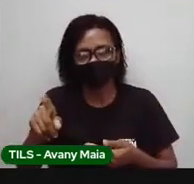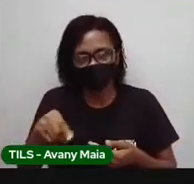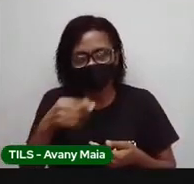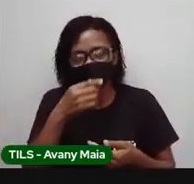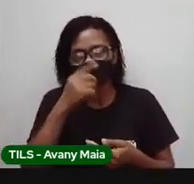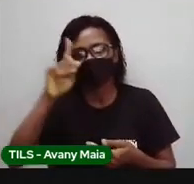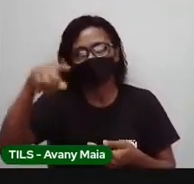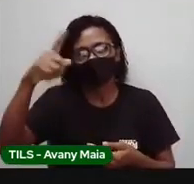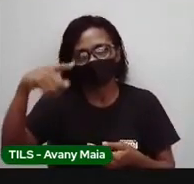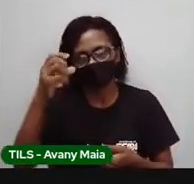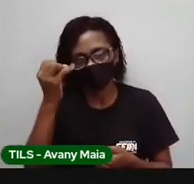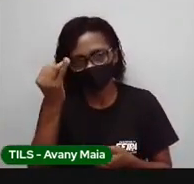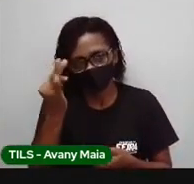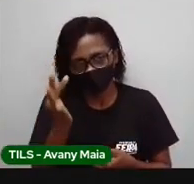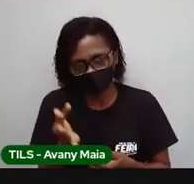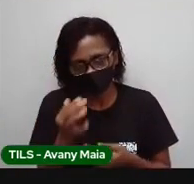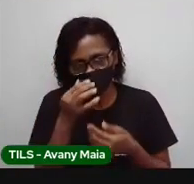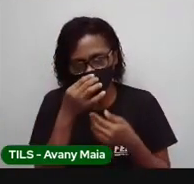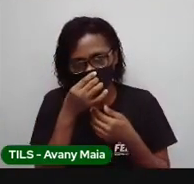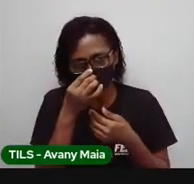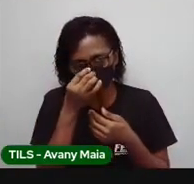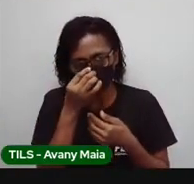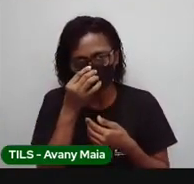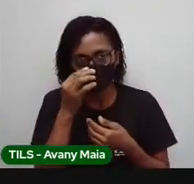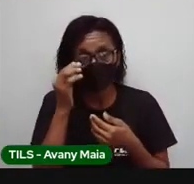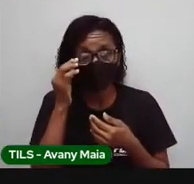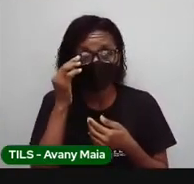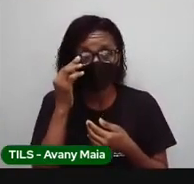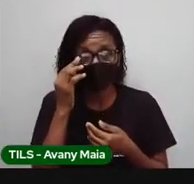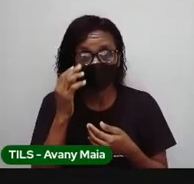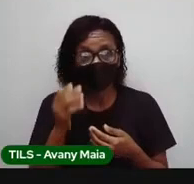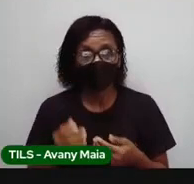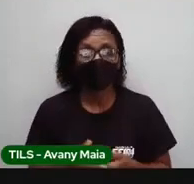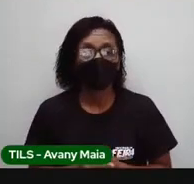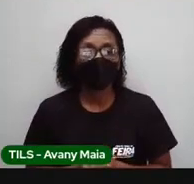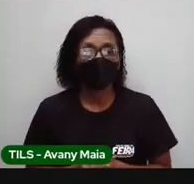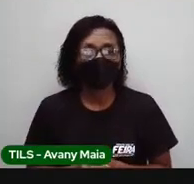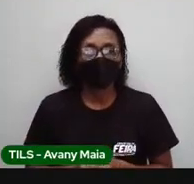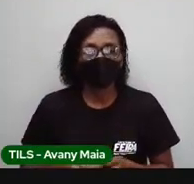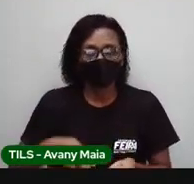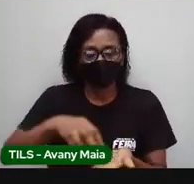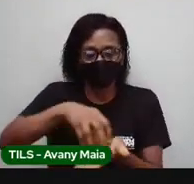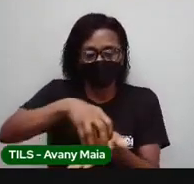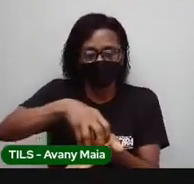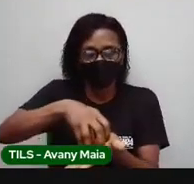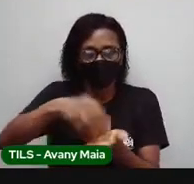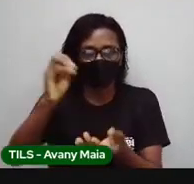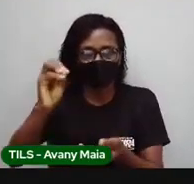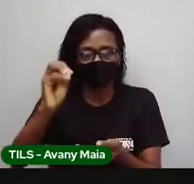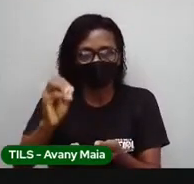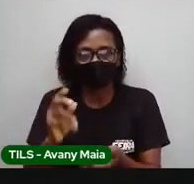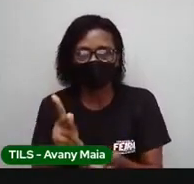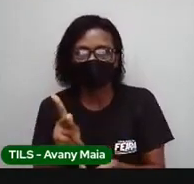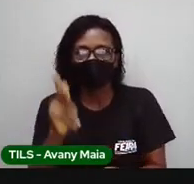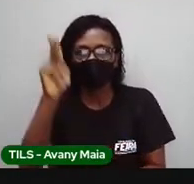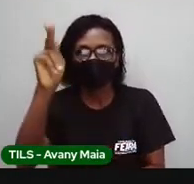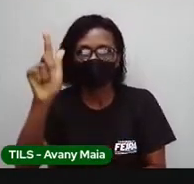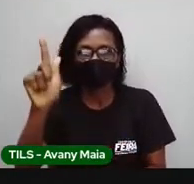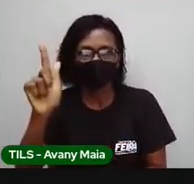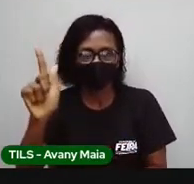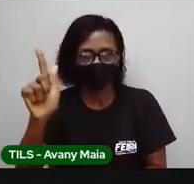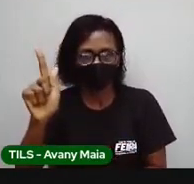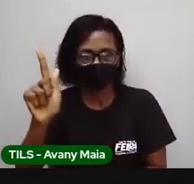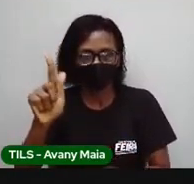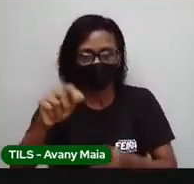isso é assunto para outras aulas. De massa, a gente fala, por exemplo, do quilograma. Então, o que